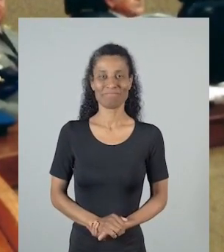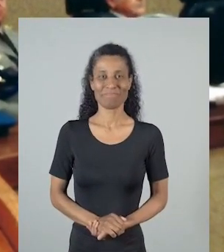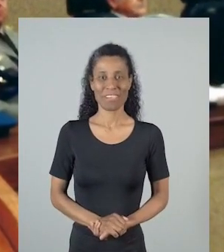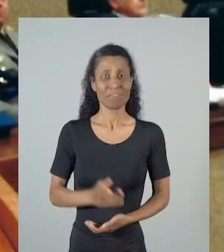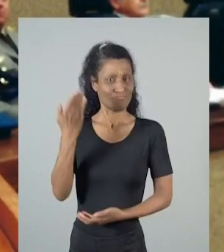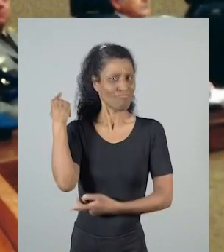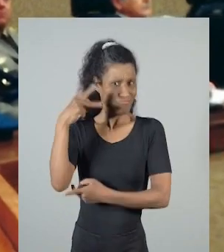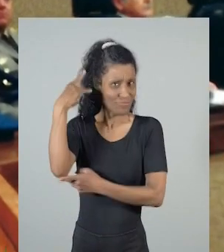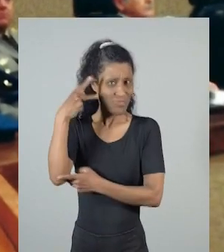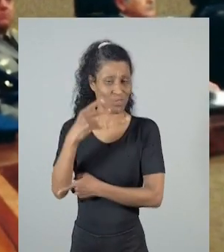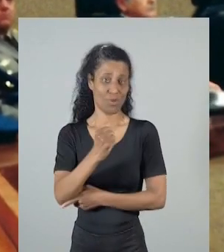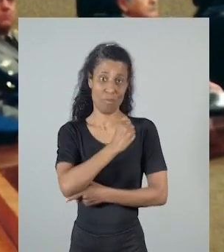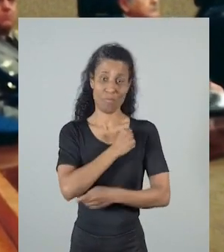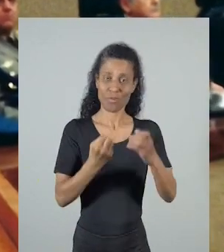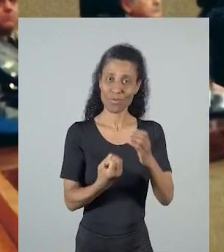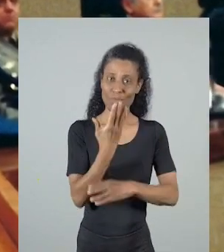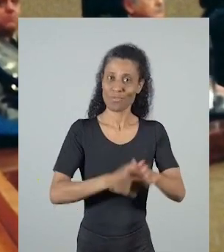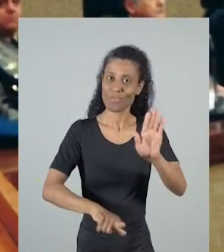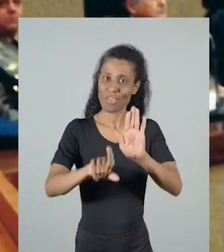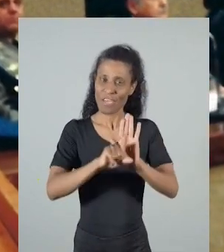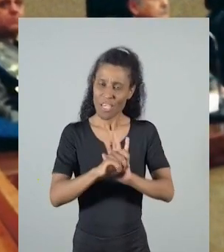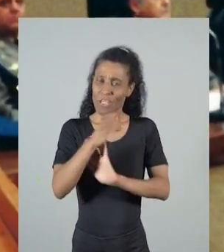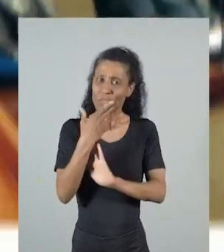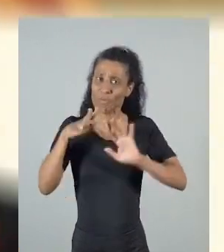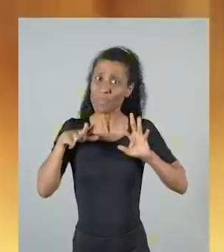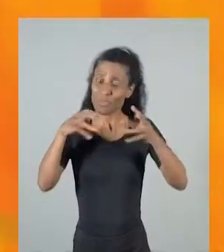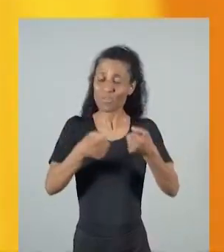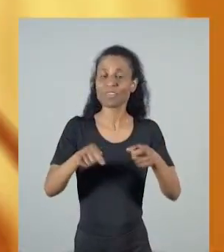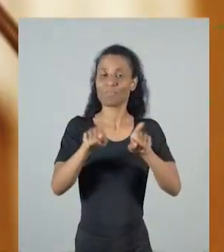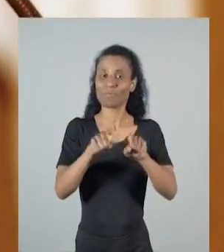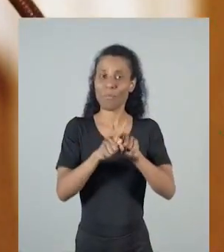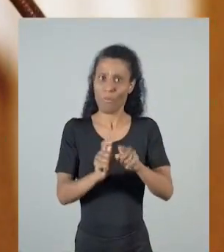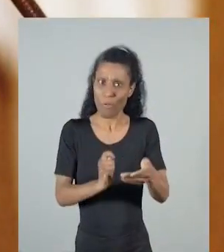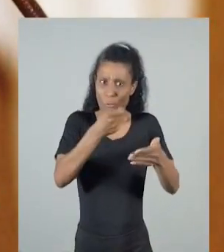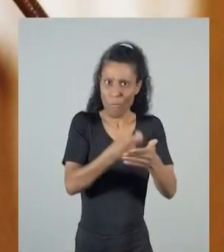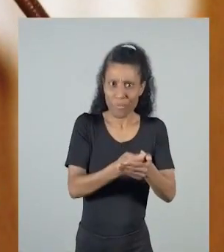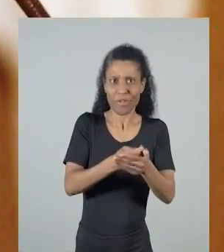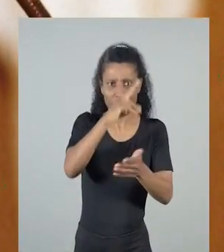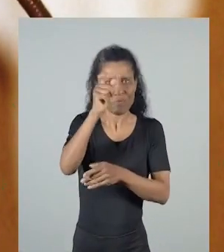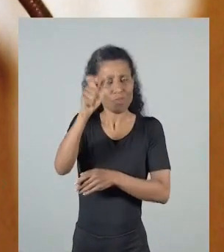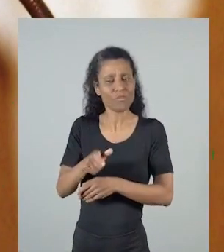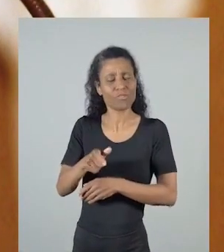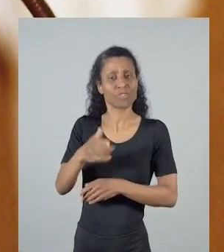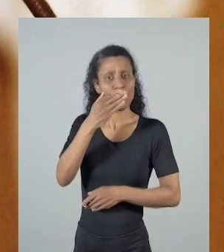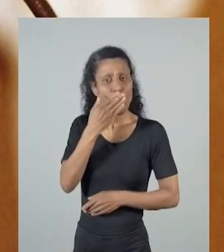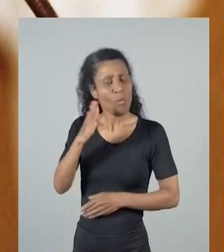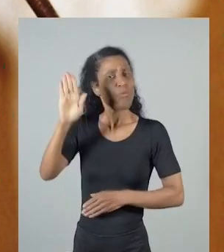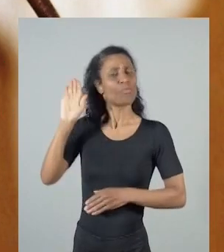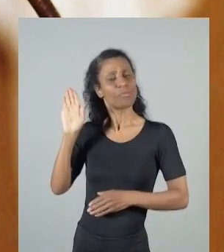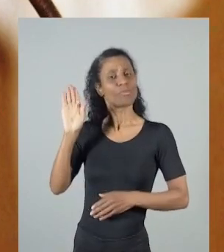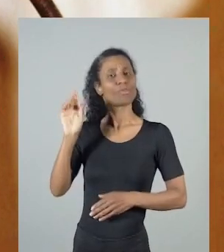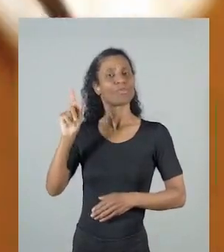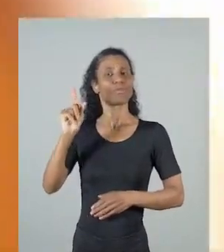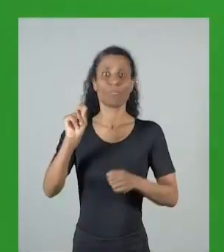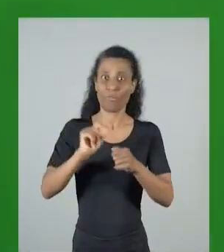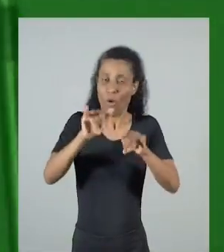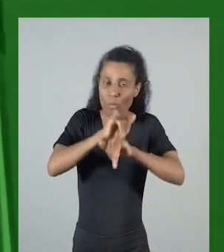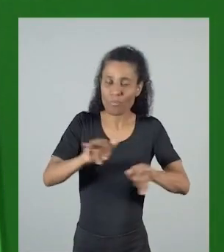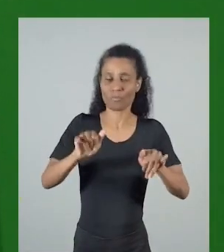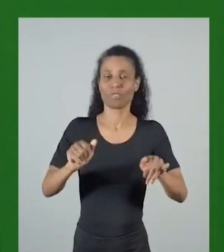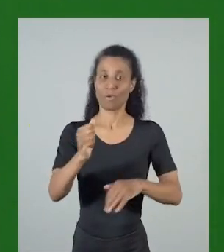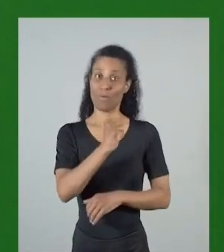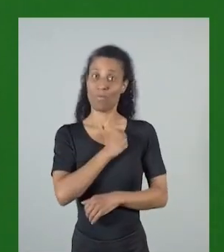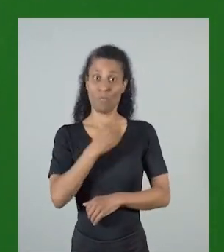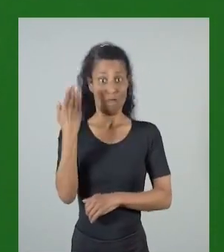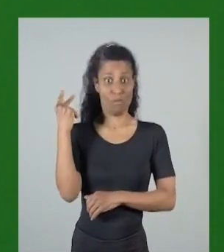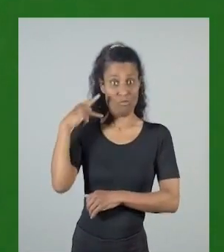Como vereador, Melo foi autor da lei do bem-estar animal e da lei que obriga prefeitos a cumprirem o que prometem na campanha. O